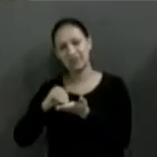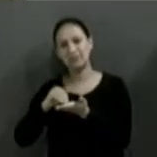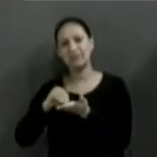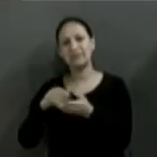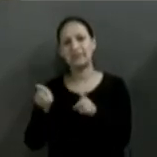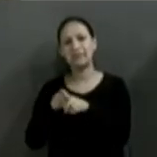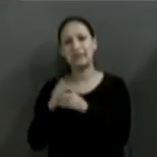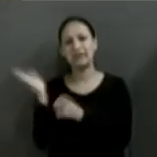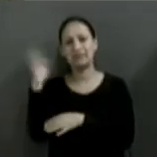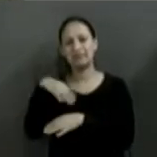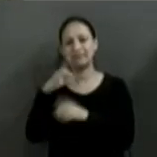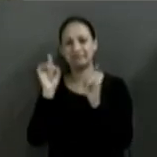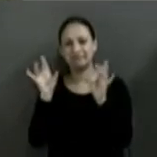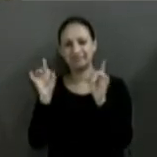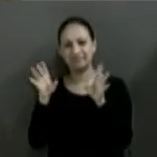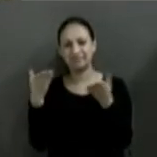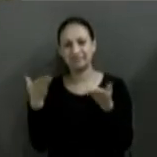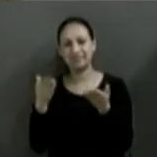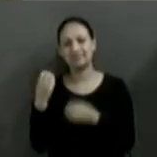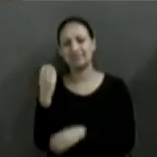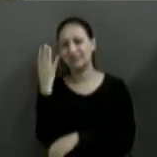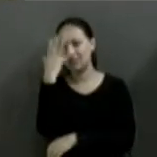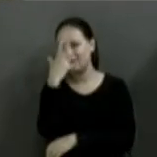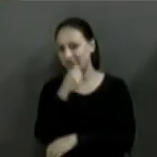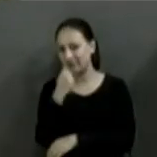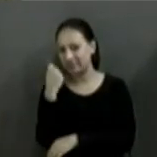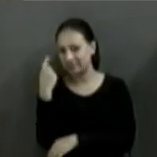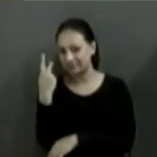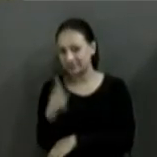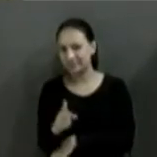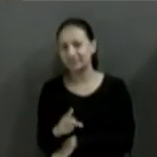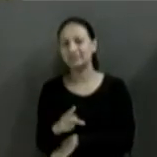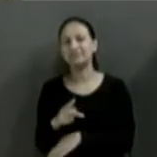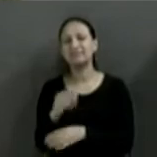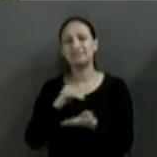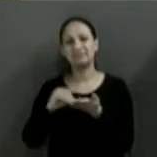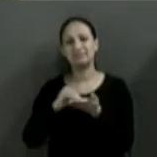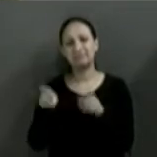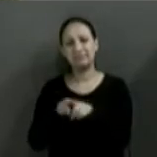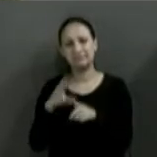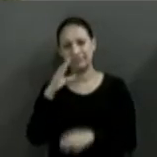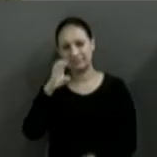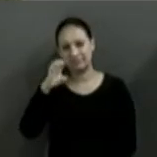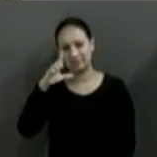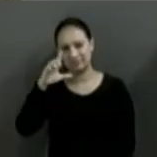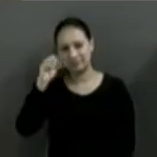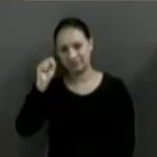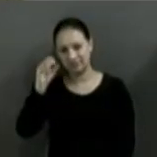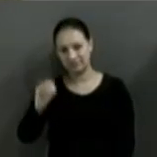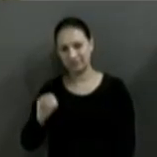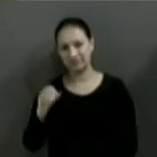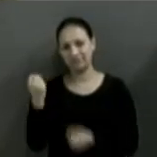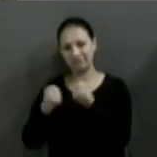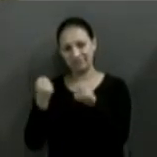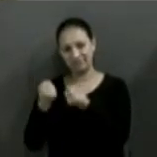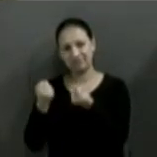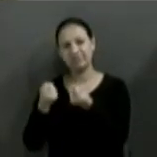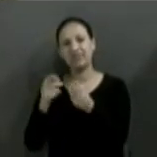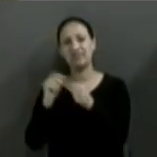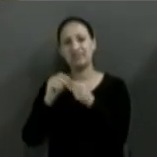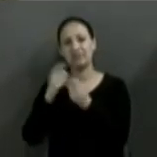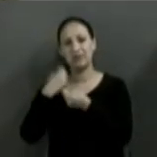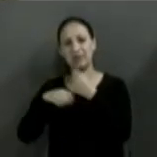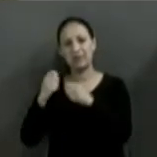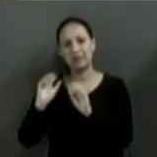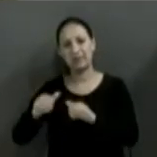especialista e dê uma cara nova no seu escritório, Celso Veículos em Novo Hamburgo e Dois Irmãos, faça aqui o seu melhor